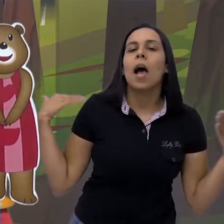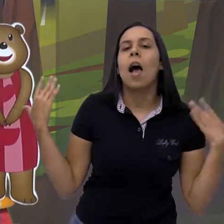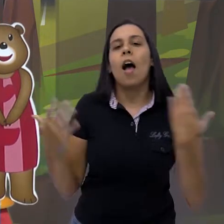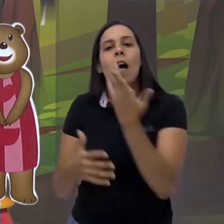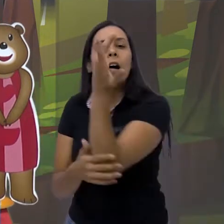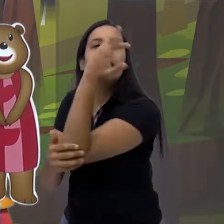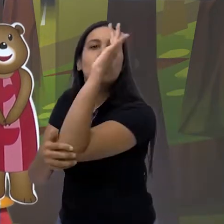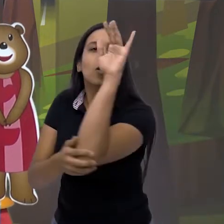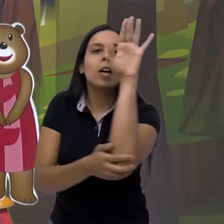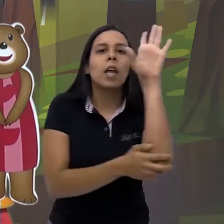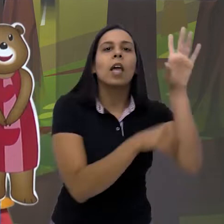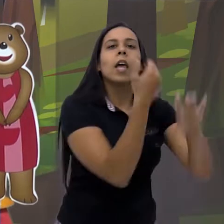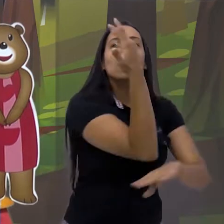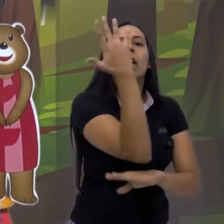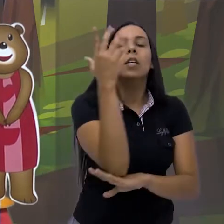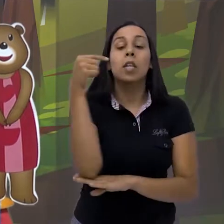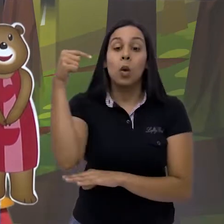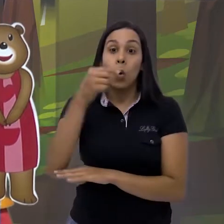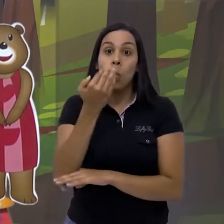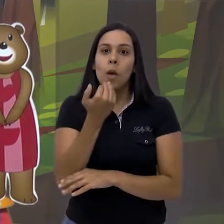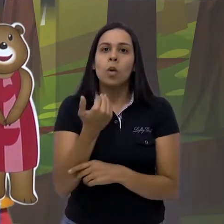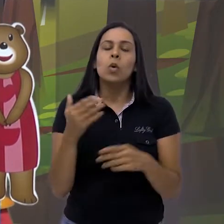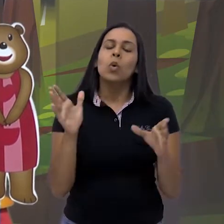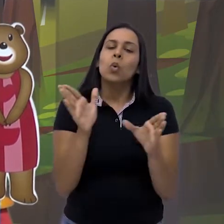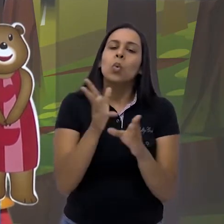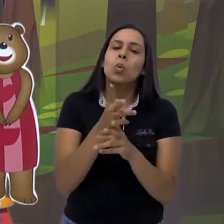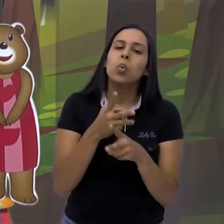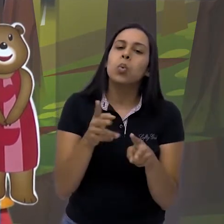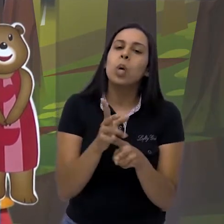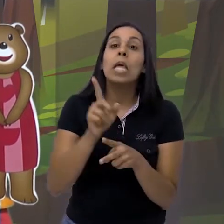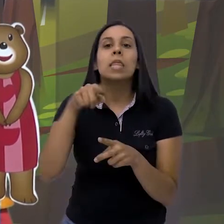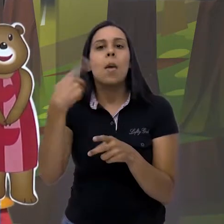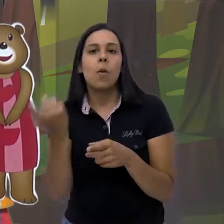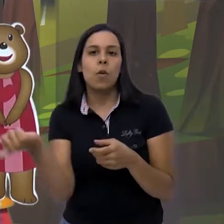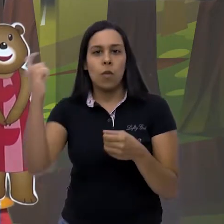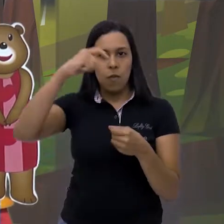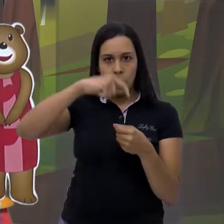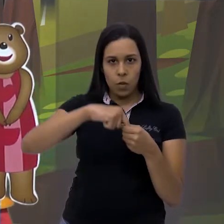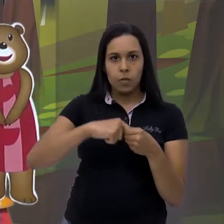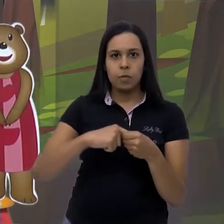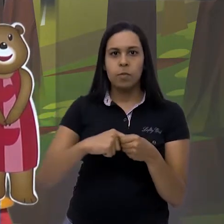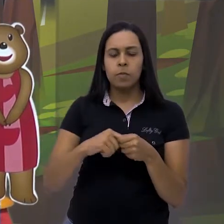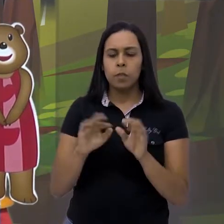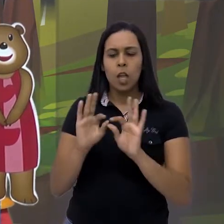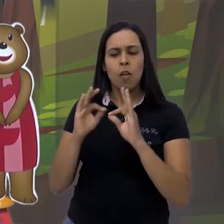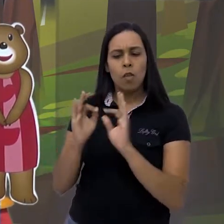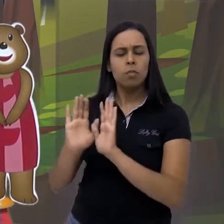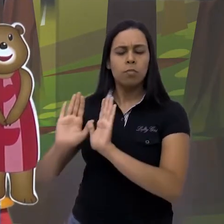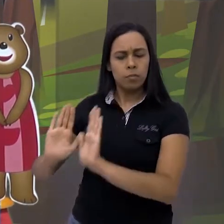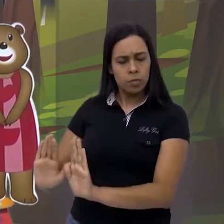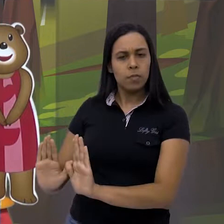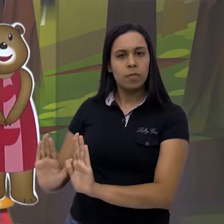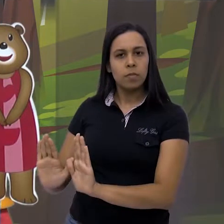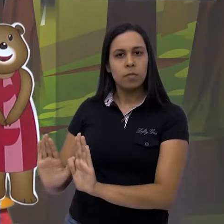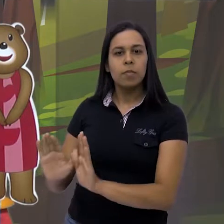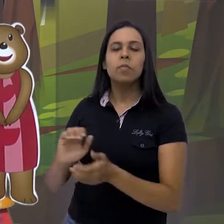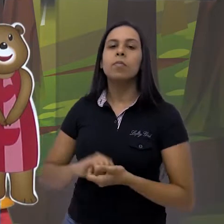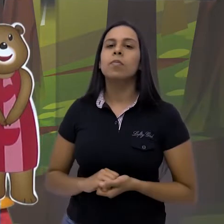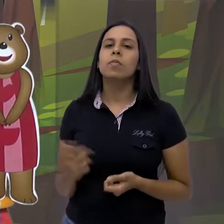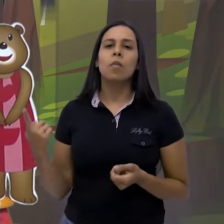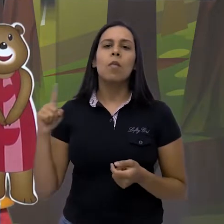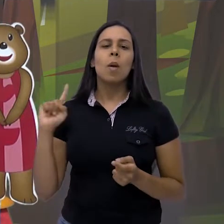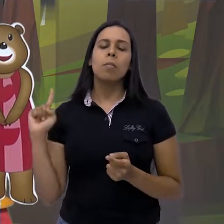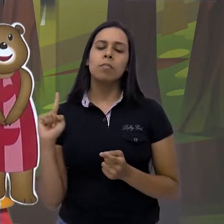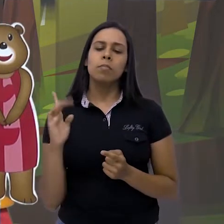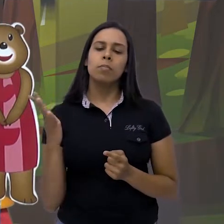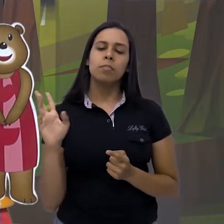que é o tempo do mingau esfriar e depois a gente volta. A família deixou lá o mingau esfriando e